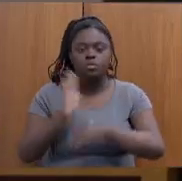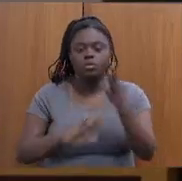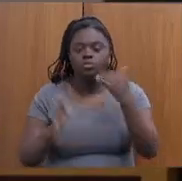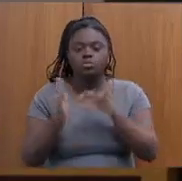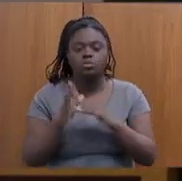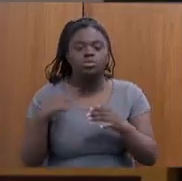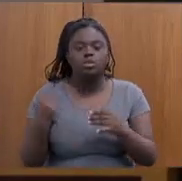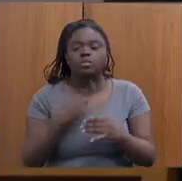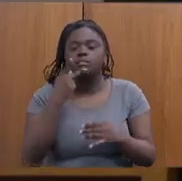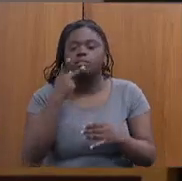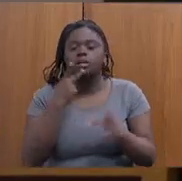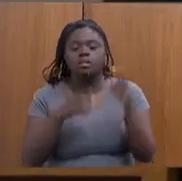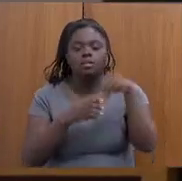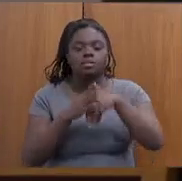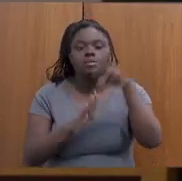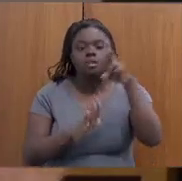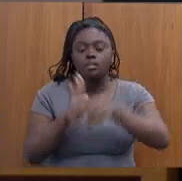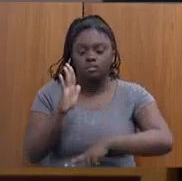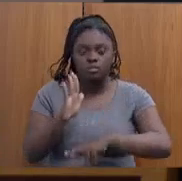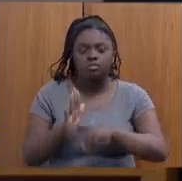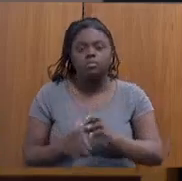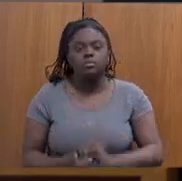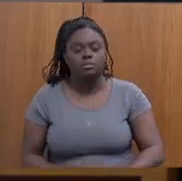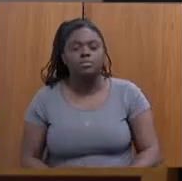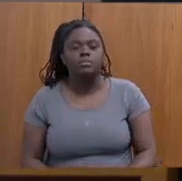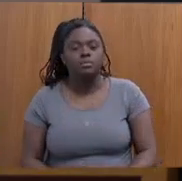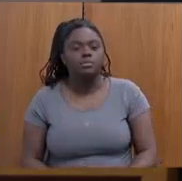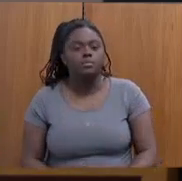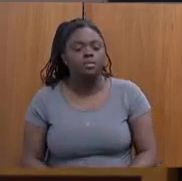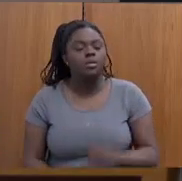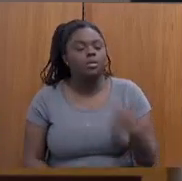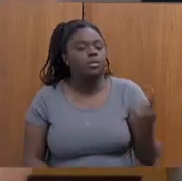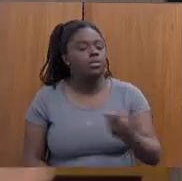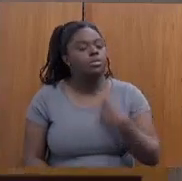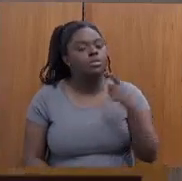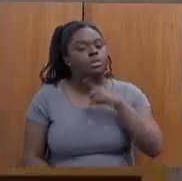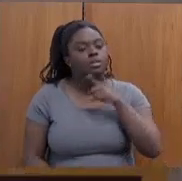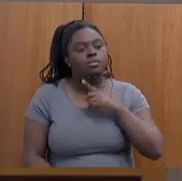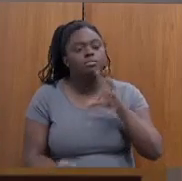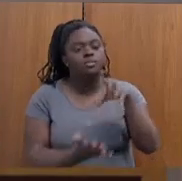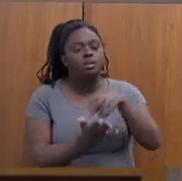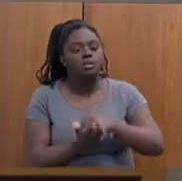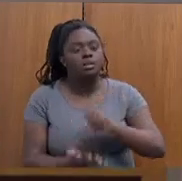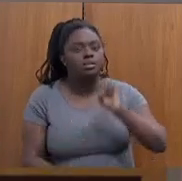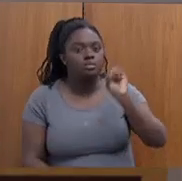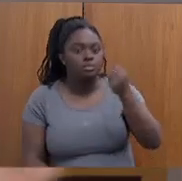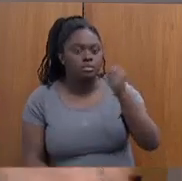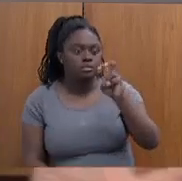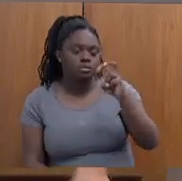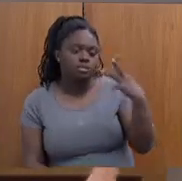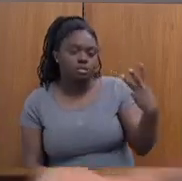falando vai para o relatório. Tá ótimo. Não, isso é um encaminho porque nós temos lá o cadastro de todos os 800... São muito mais CRAS do que o